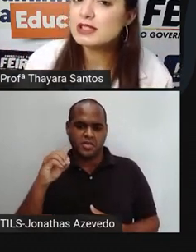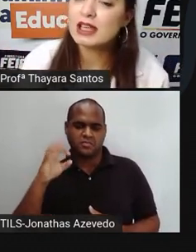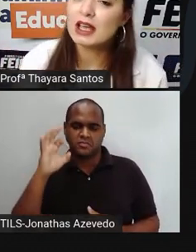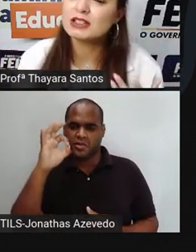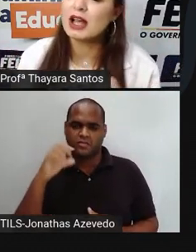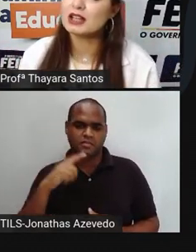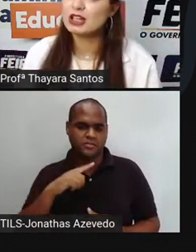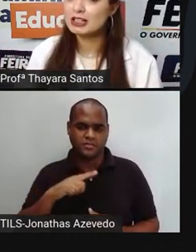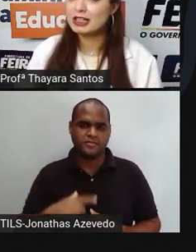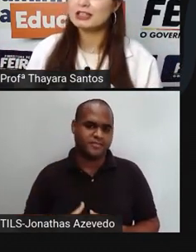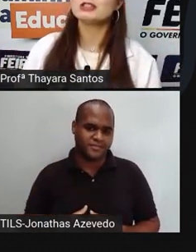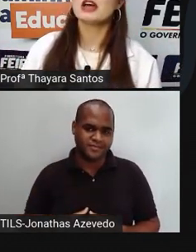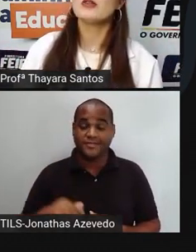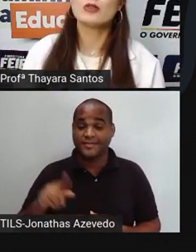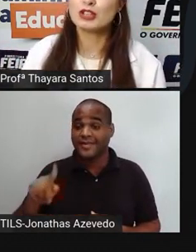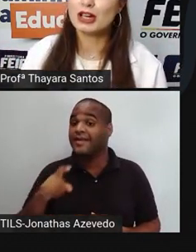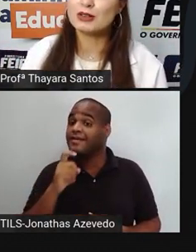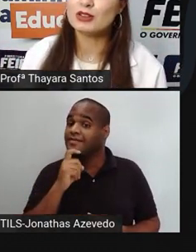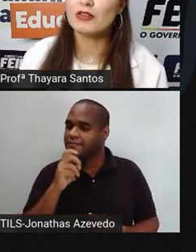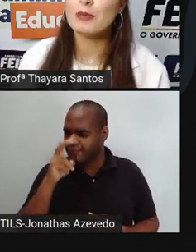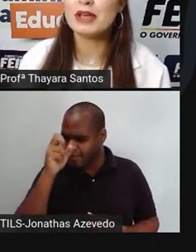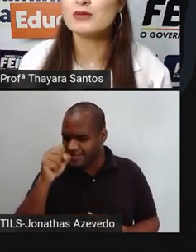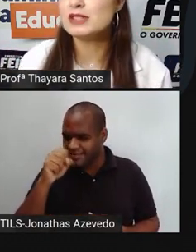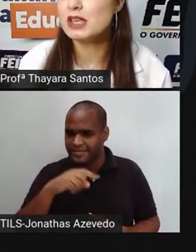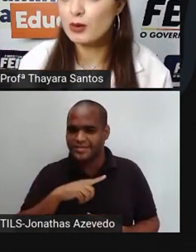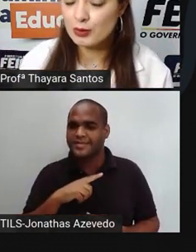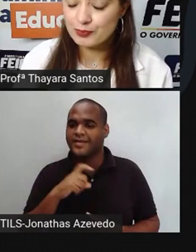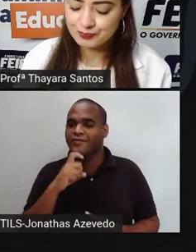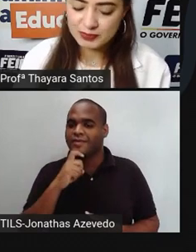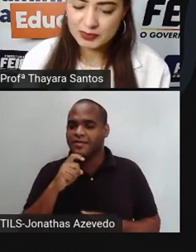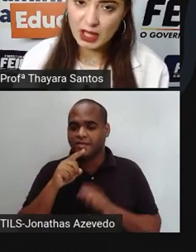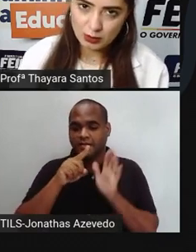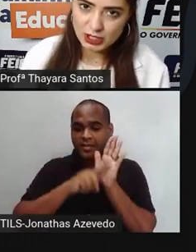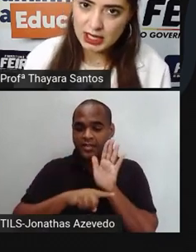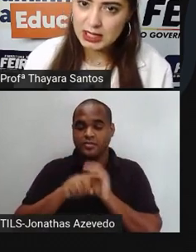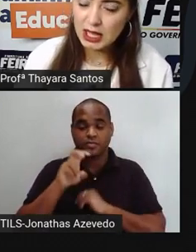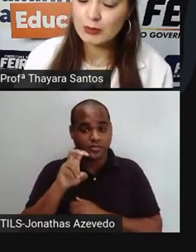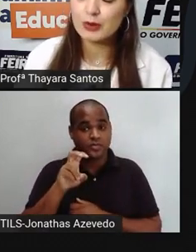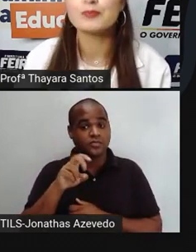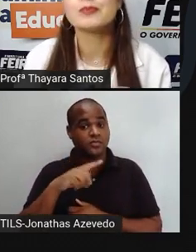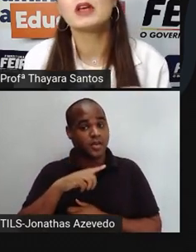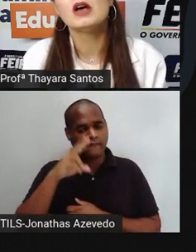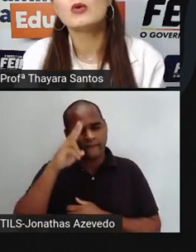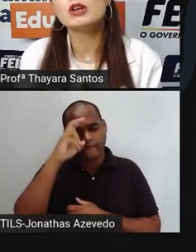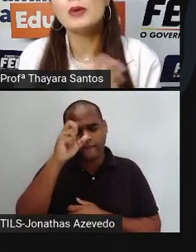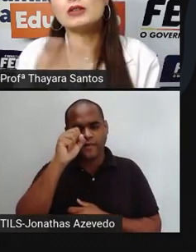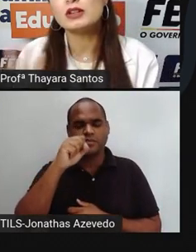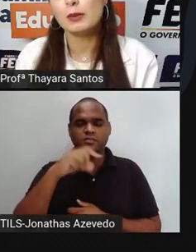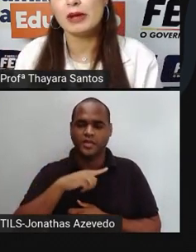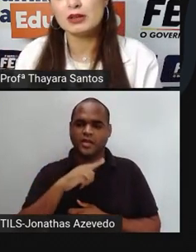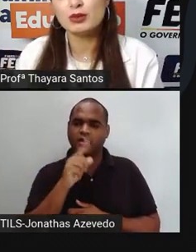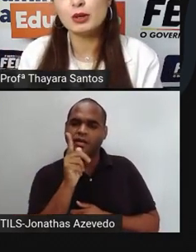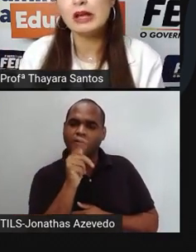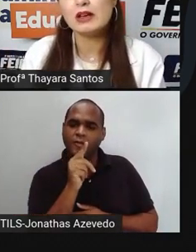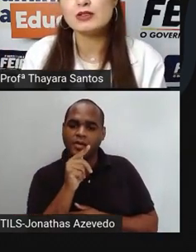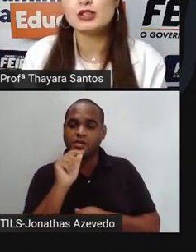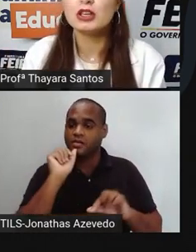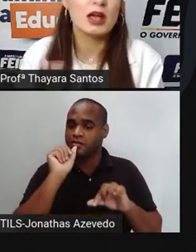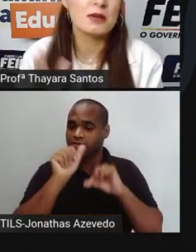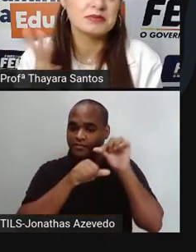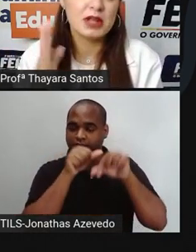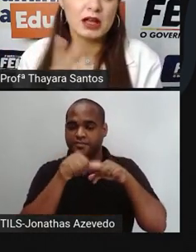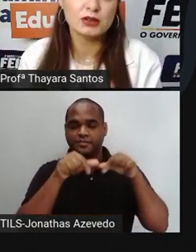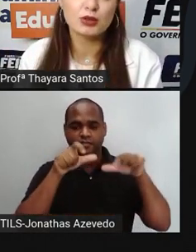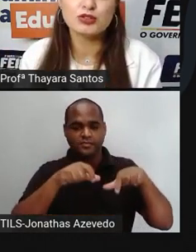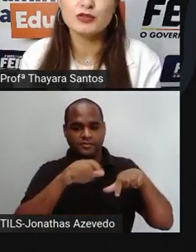Vamos dizer que a geladeira estava, o congelador estava a menos 5. Está congelada a água. Quando eu boto em temperatura ambiente,